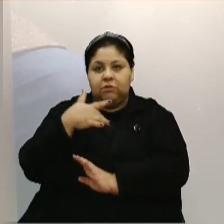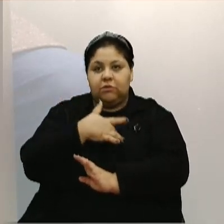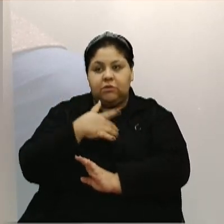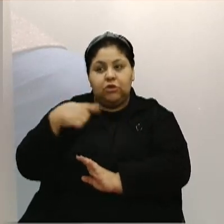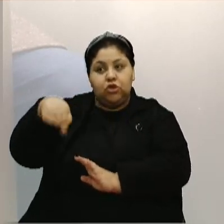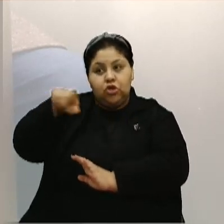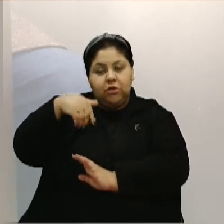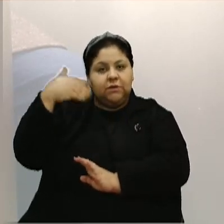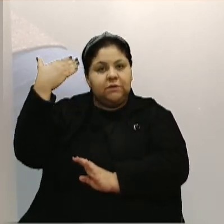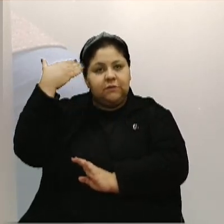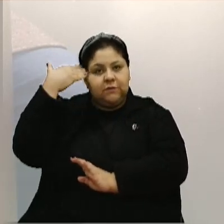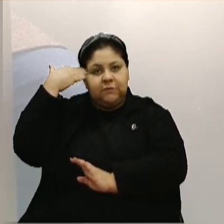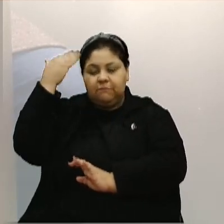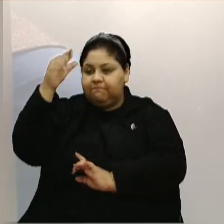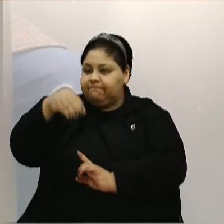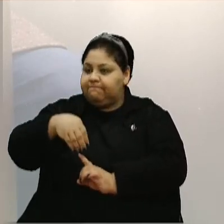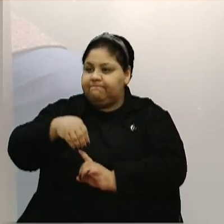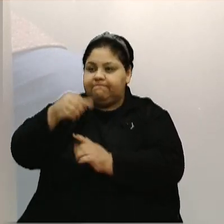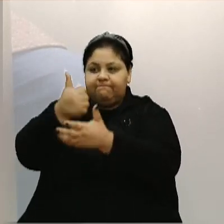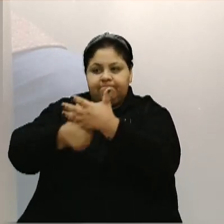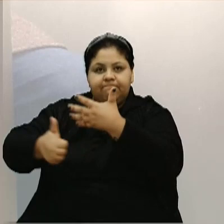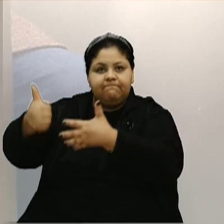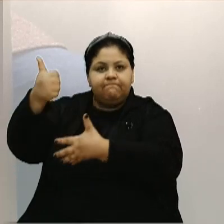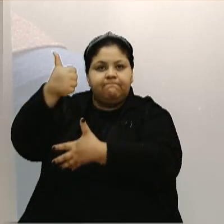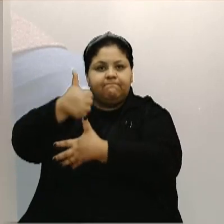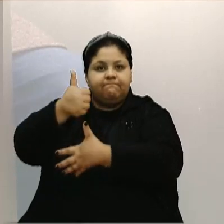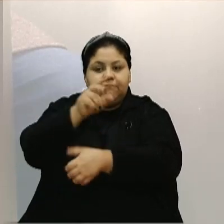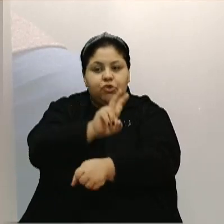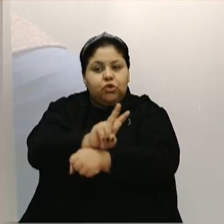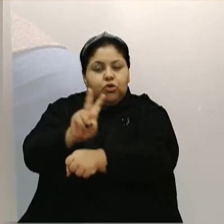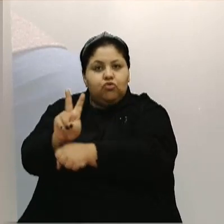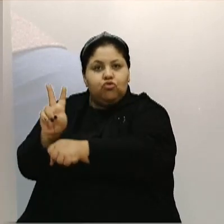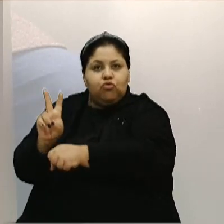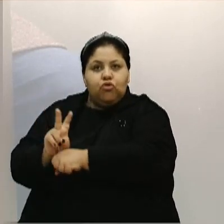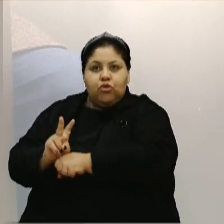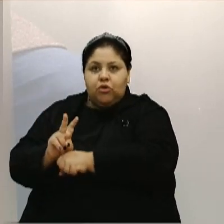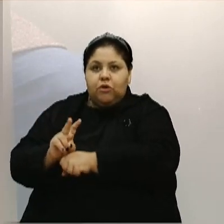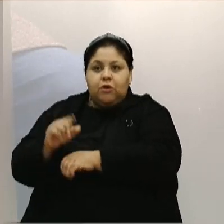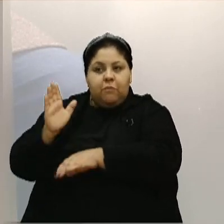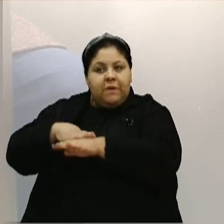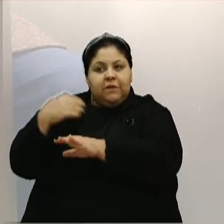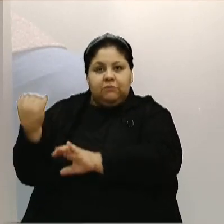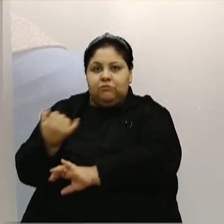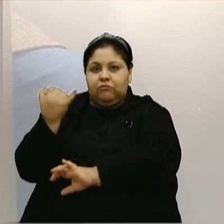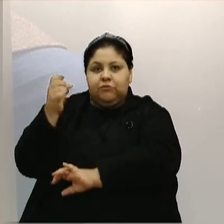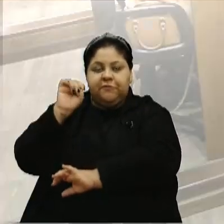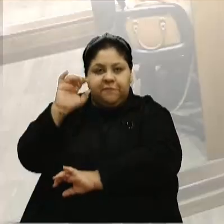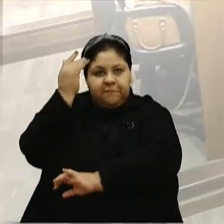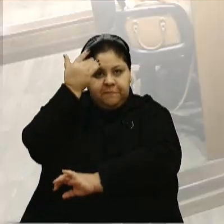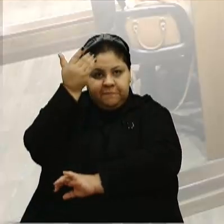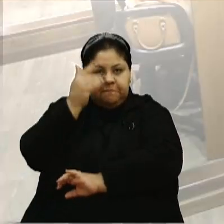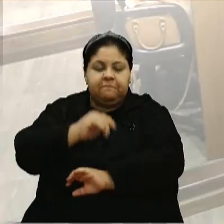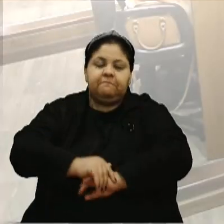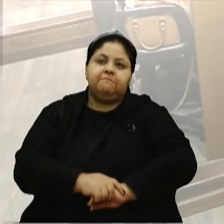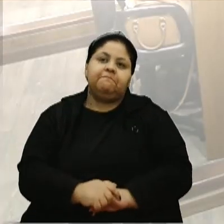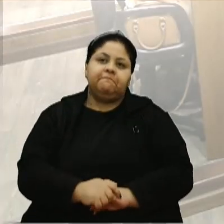nós todos sabemos, é prioridade, e a prevenção, especialmente, é o fator mais importante. Era isso, mas muito obrigado.